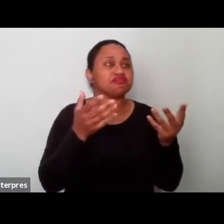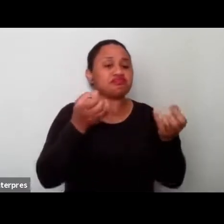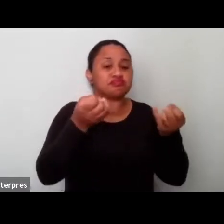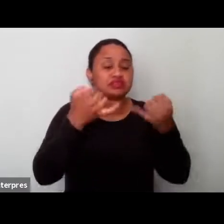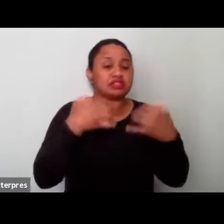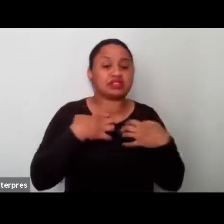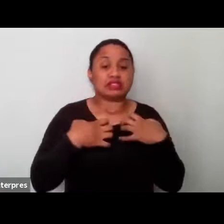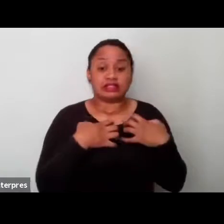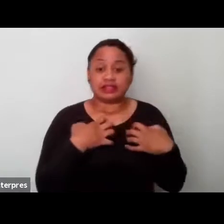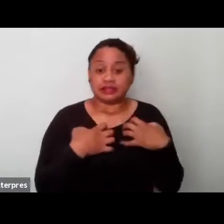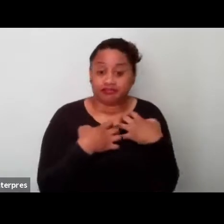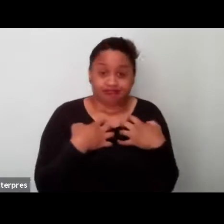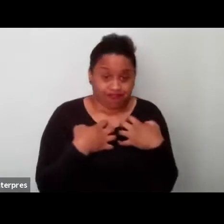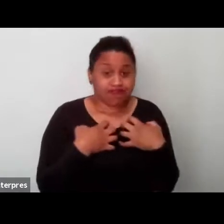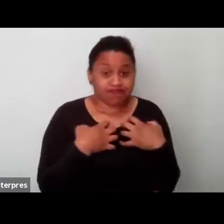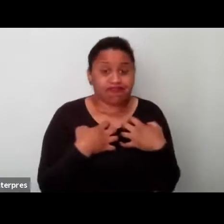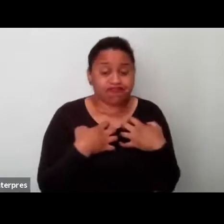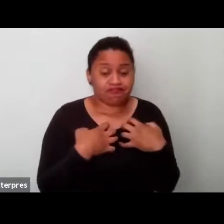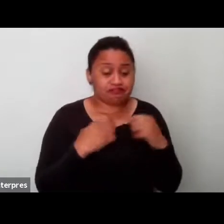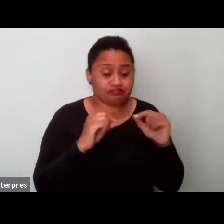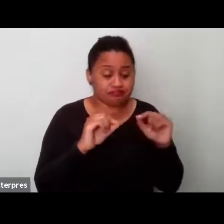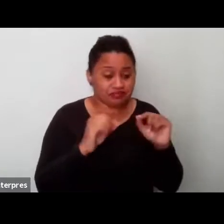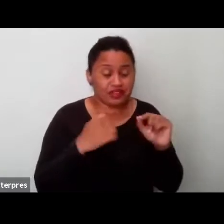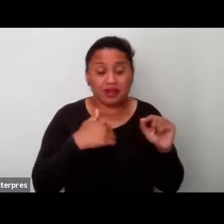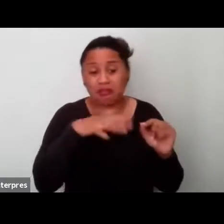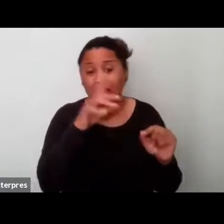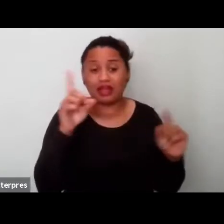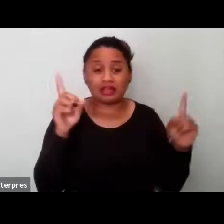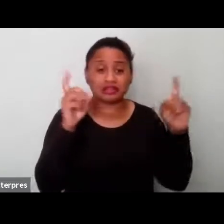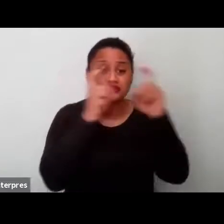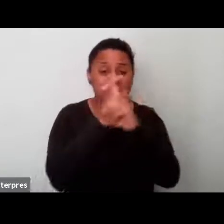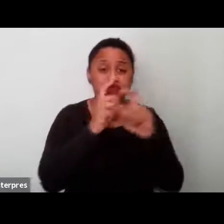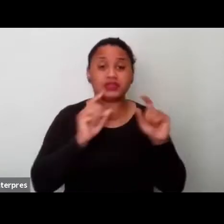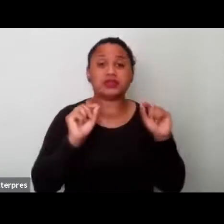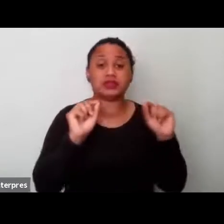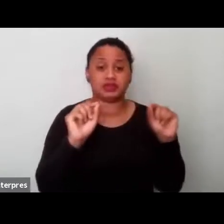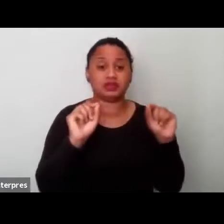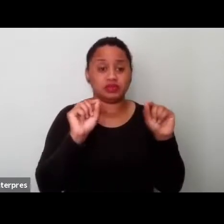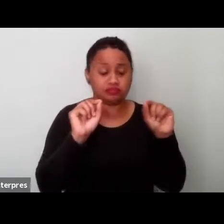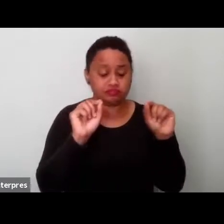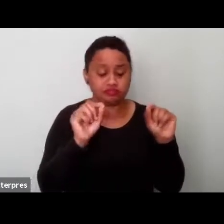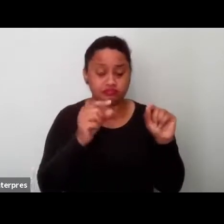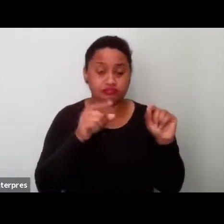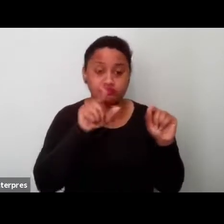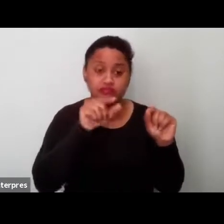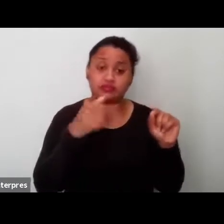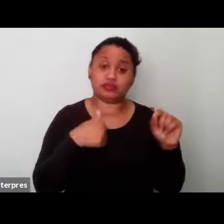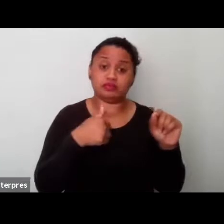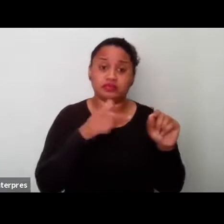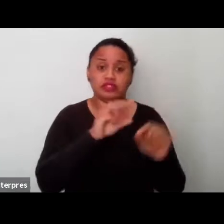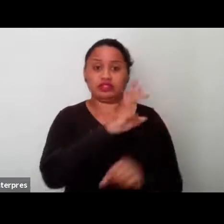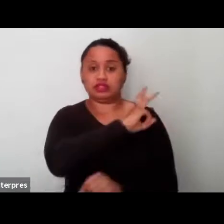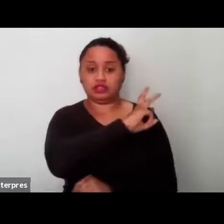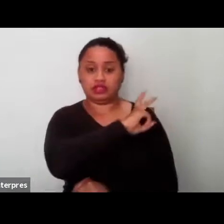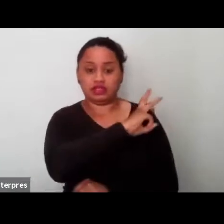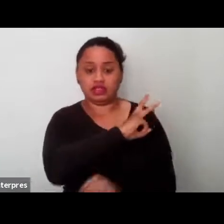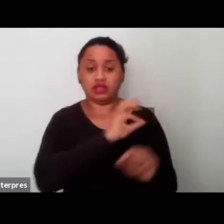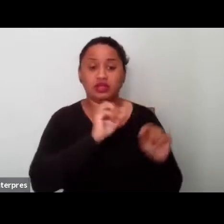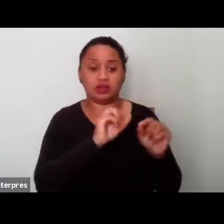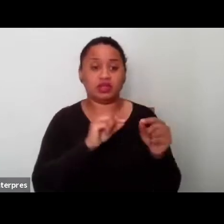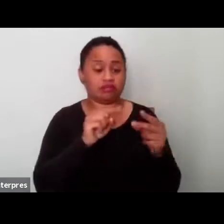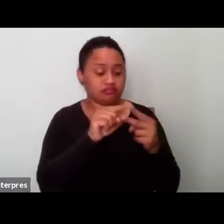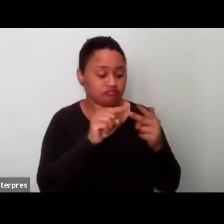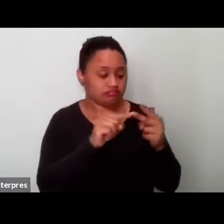angústia, né, que as suas maiores dificuldades foram, sobretudo, e ele está no ensino médio, né, em duas,